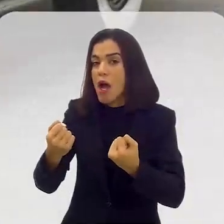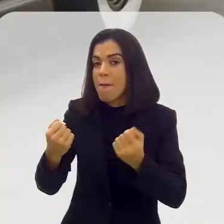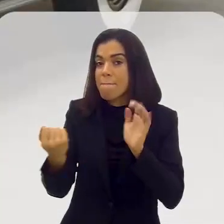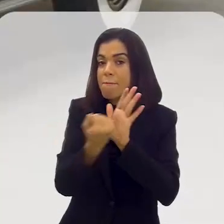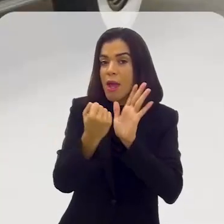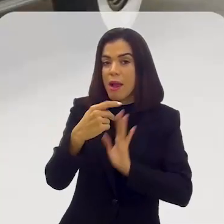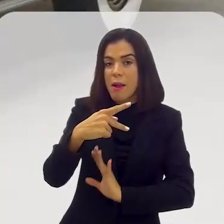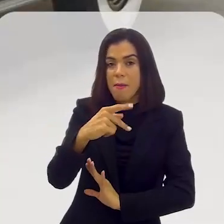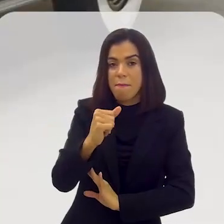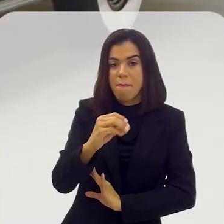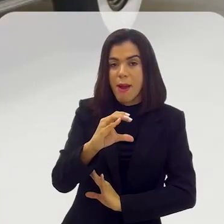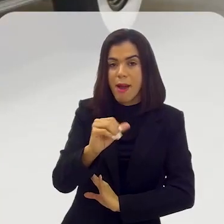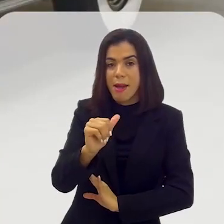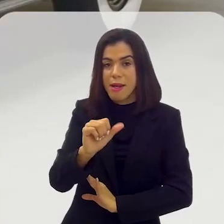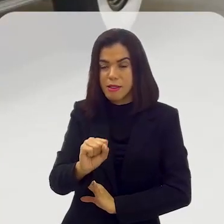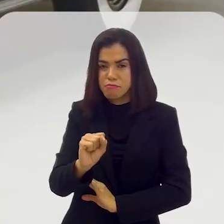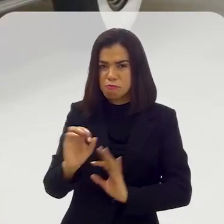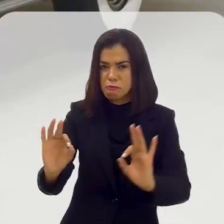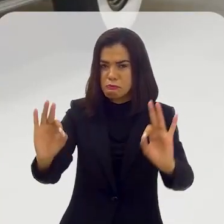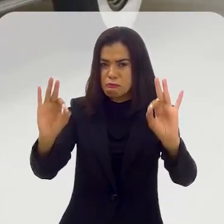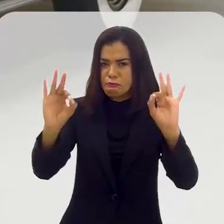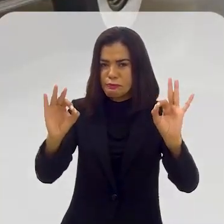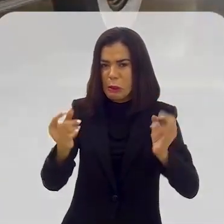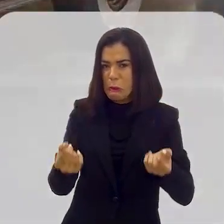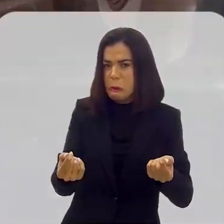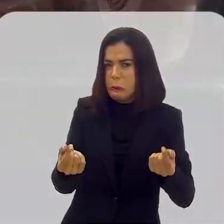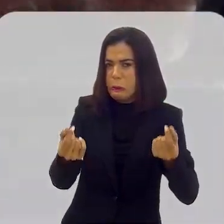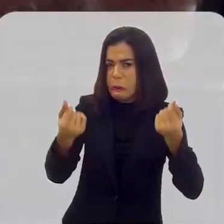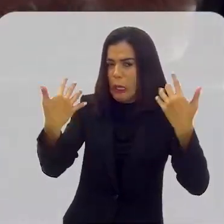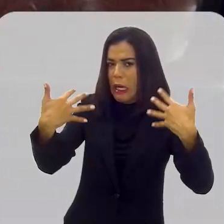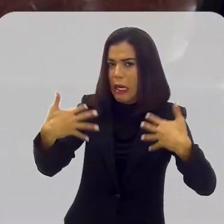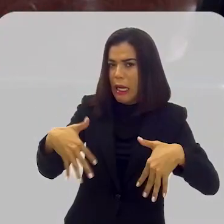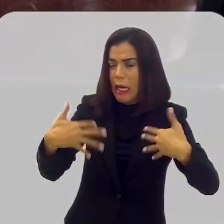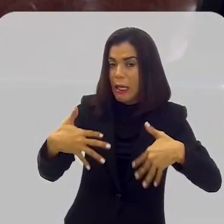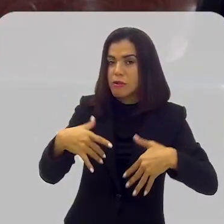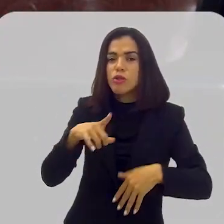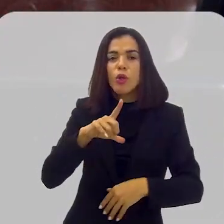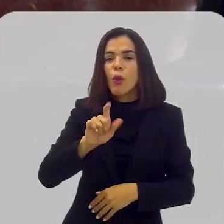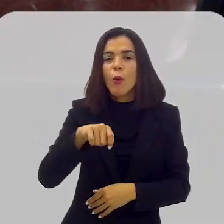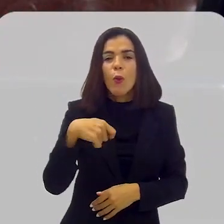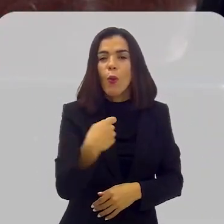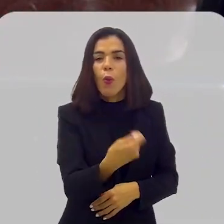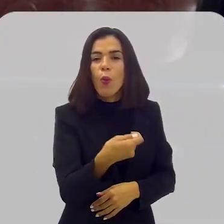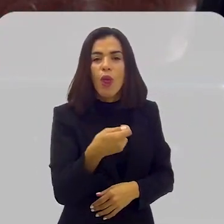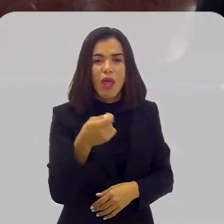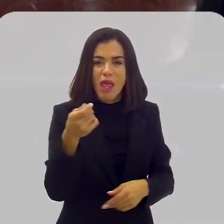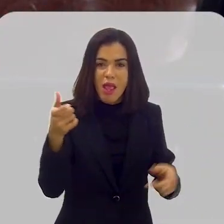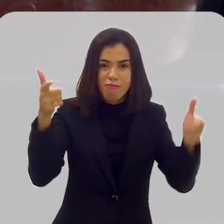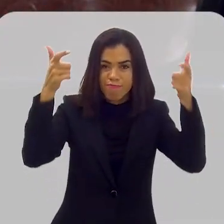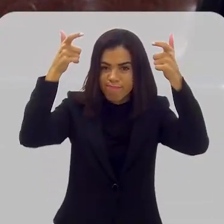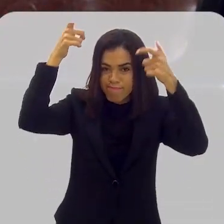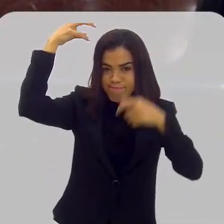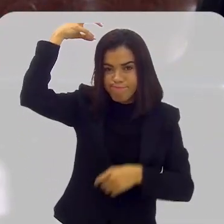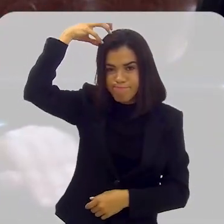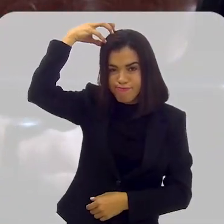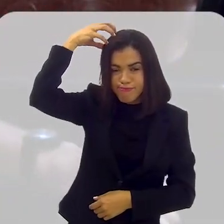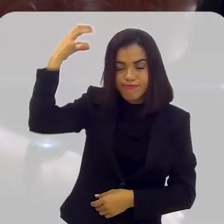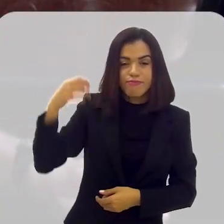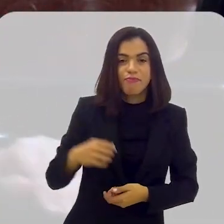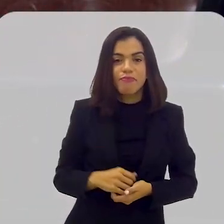Pácar da casa, que era um carro de altíssimo luxo, e tinha o apelido de Baronesa. Embarcou no navio,